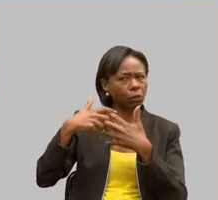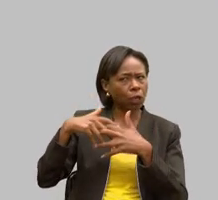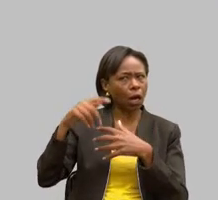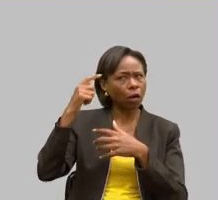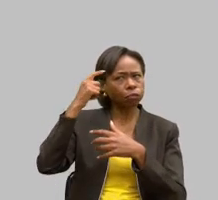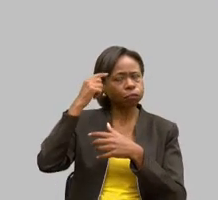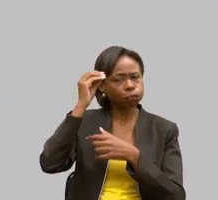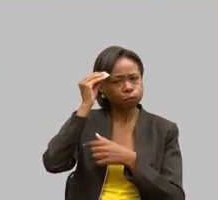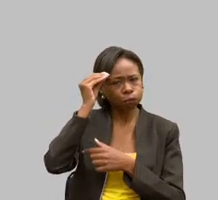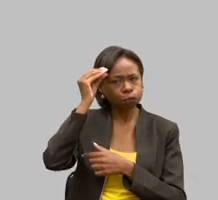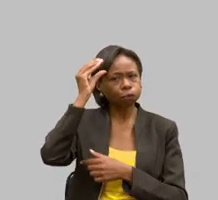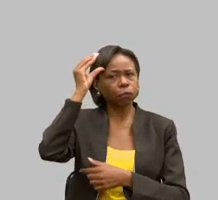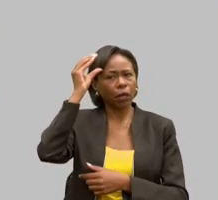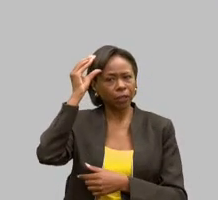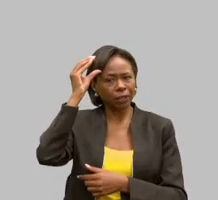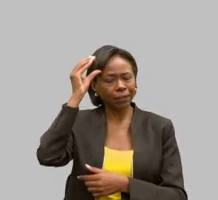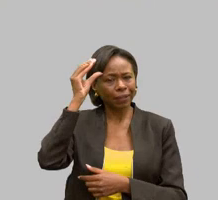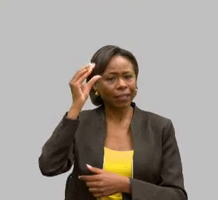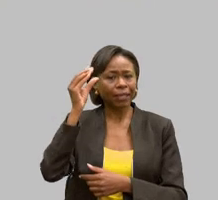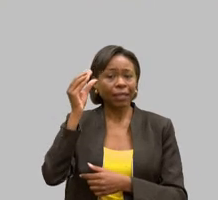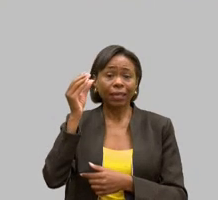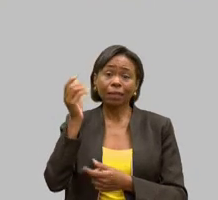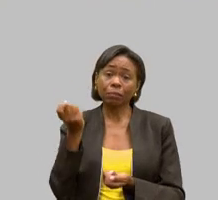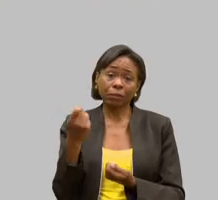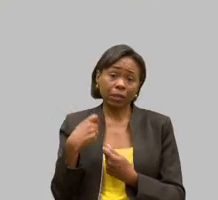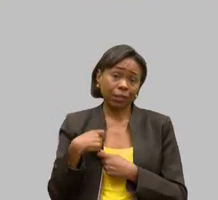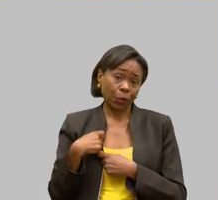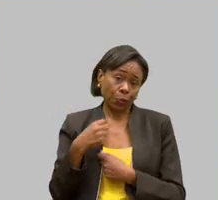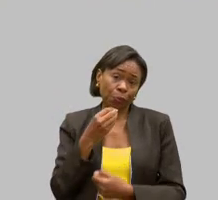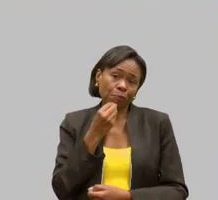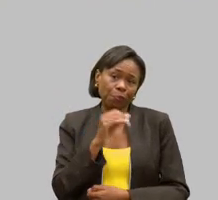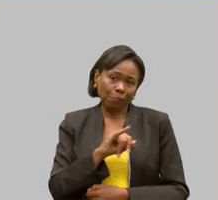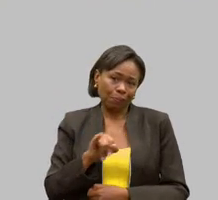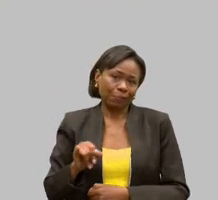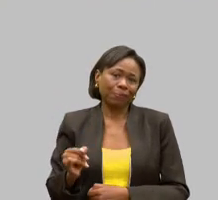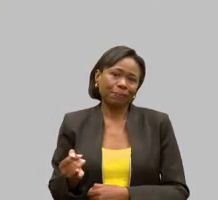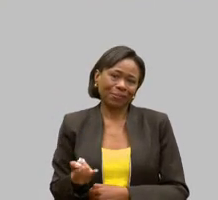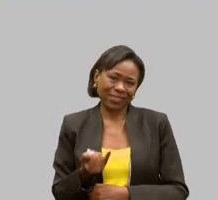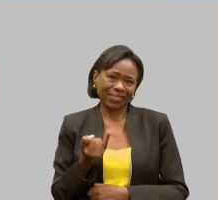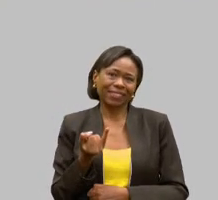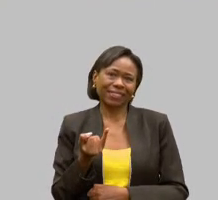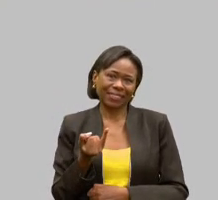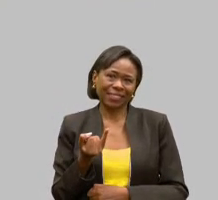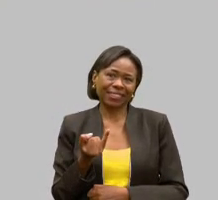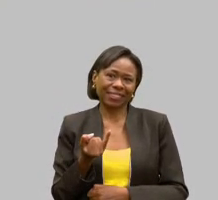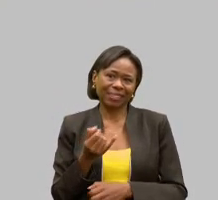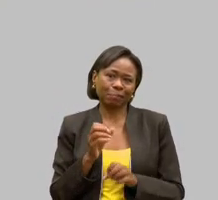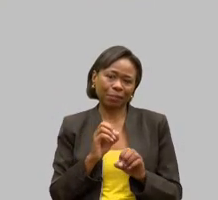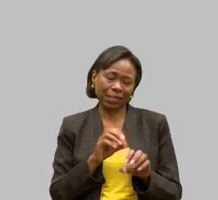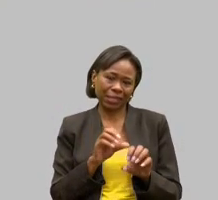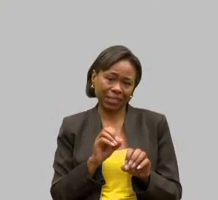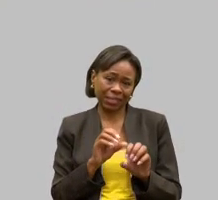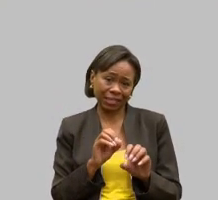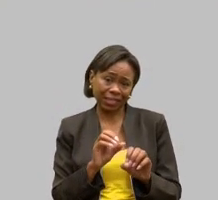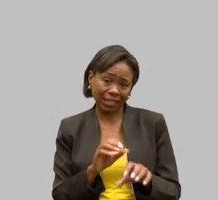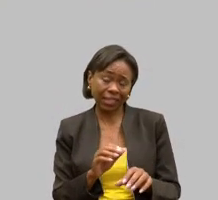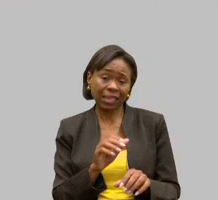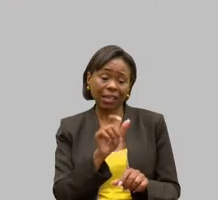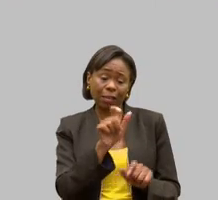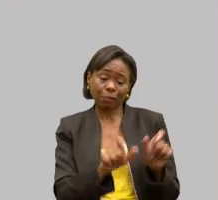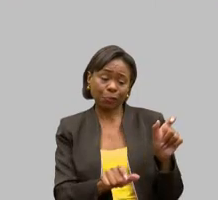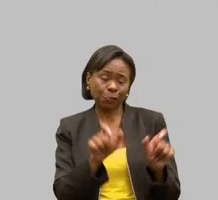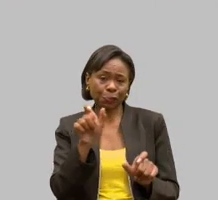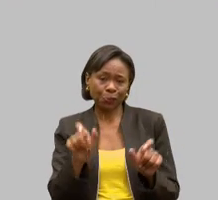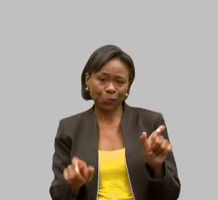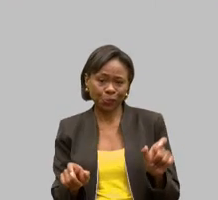e estar dando mais uma oportunidade para eu dar aula, com as pessoas com deficiência.